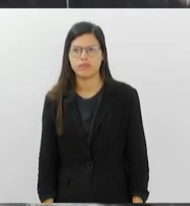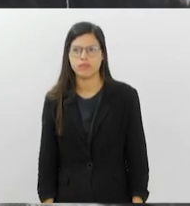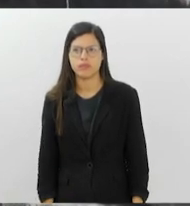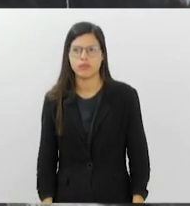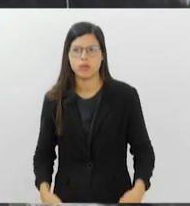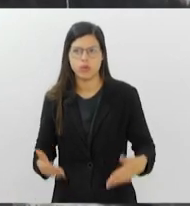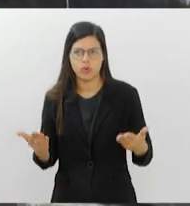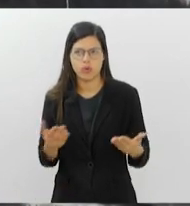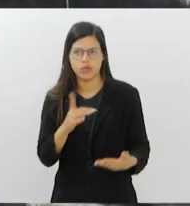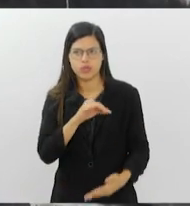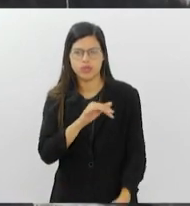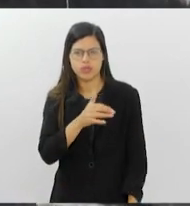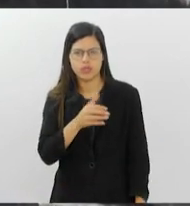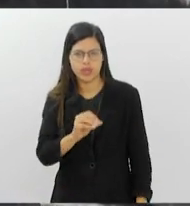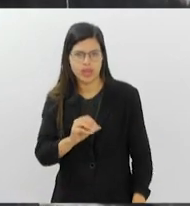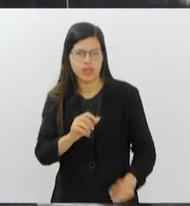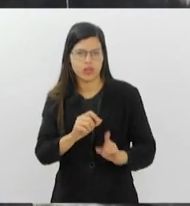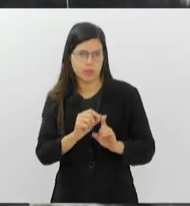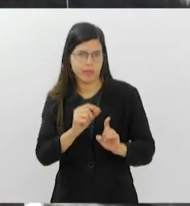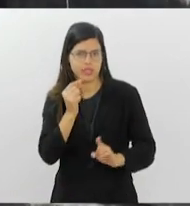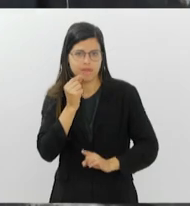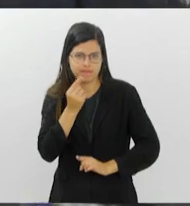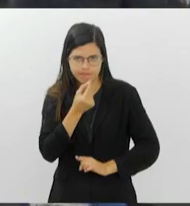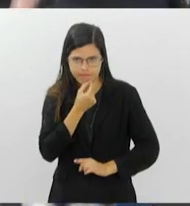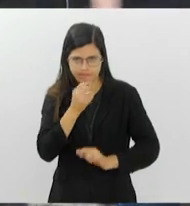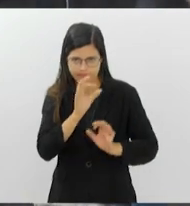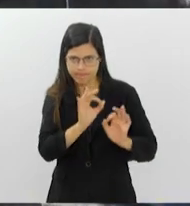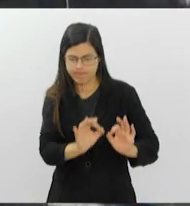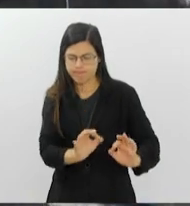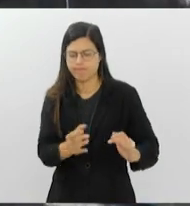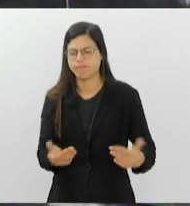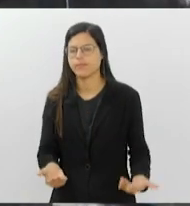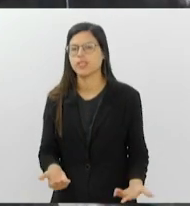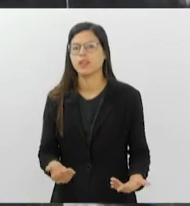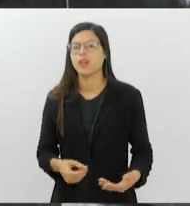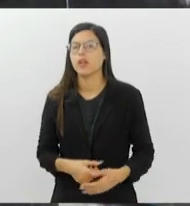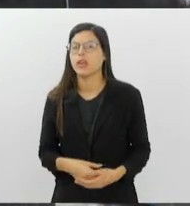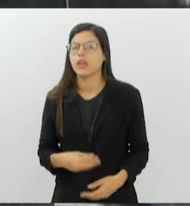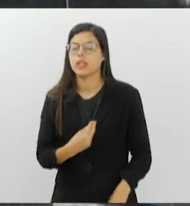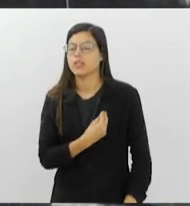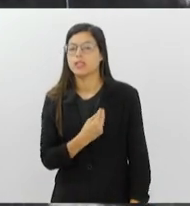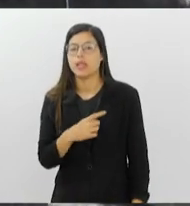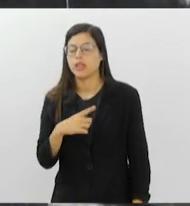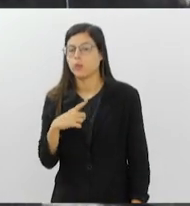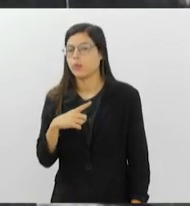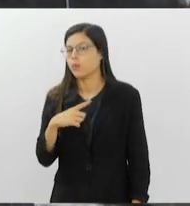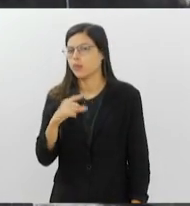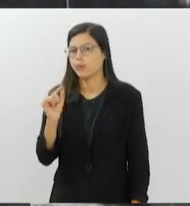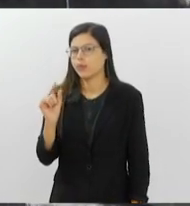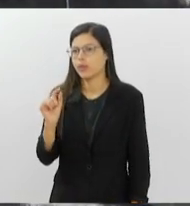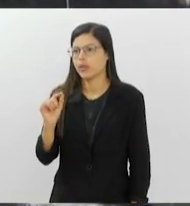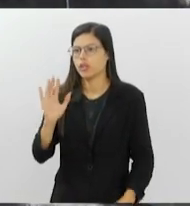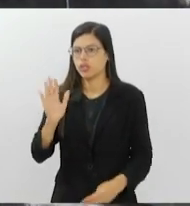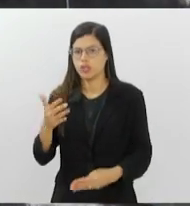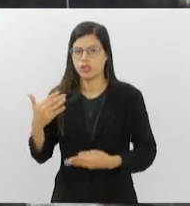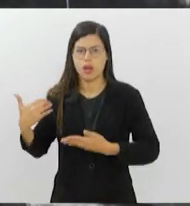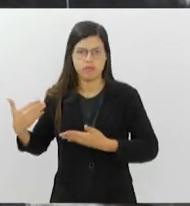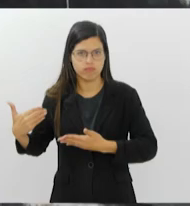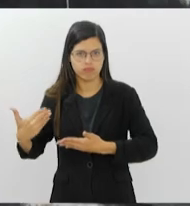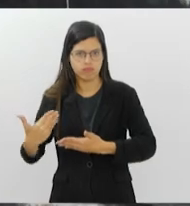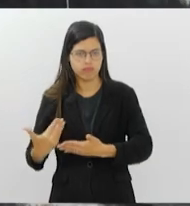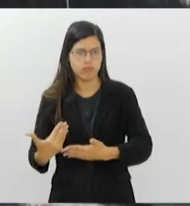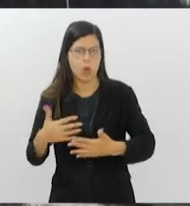hoje é dia 10 de setembro e existe já há bastante tempo um movimento